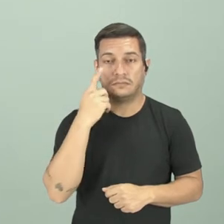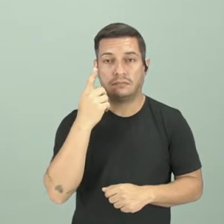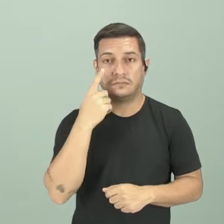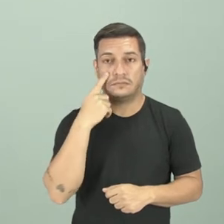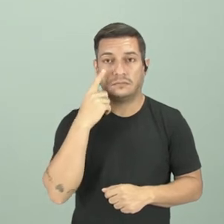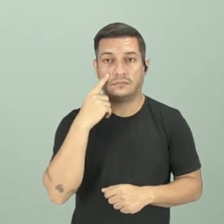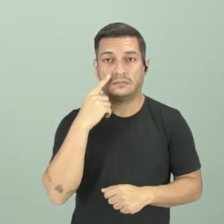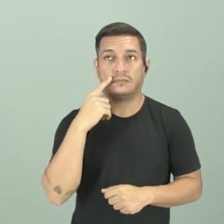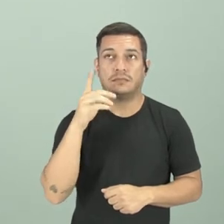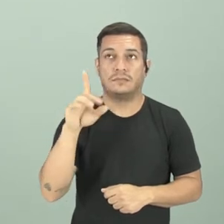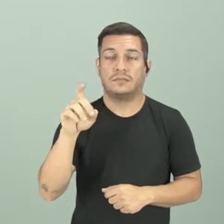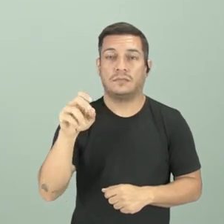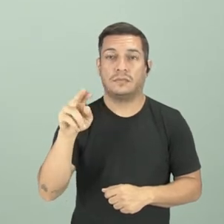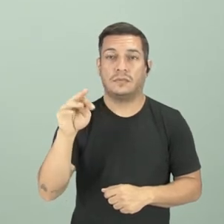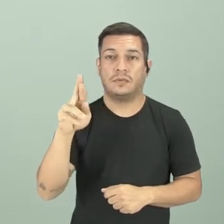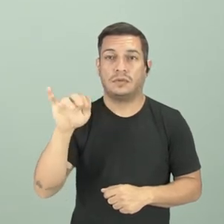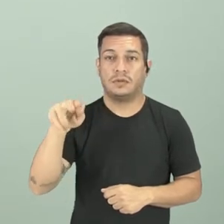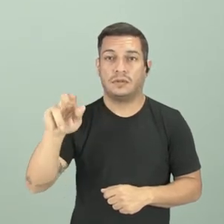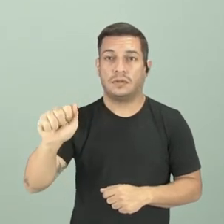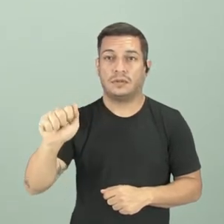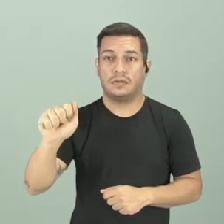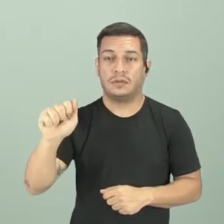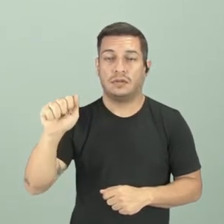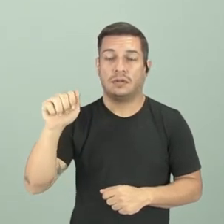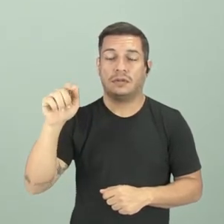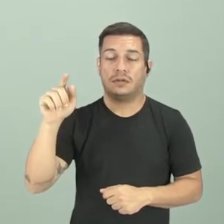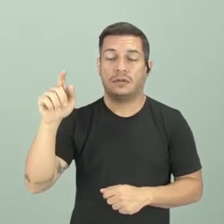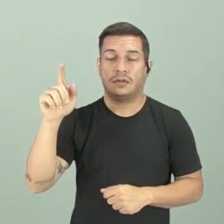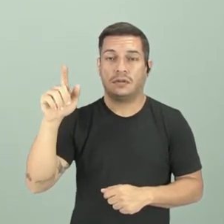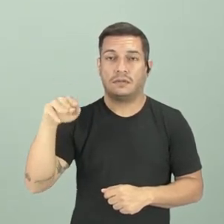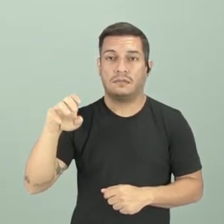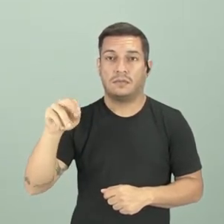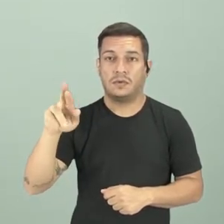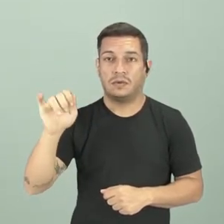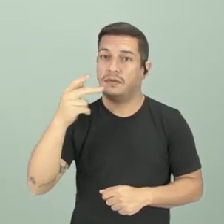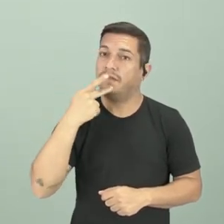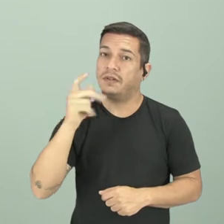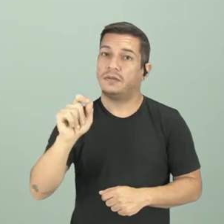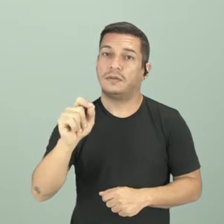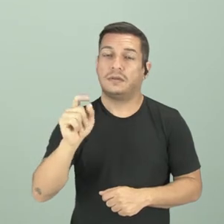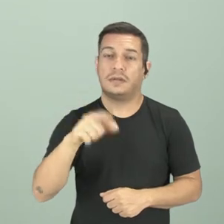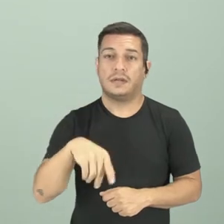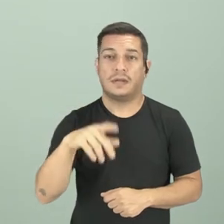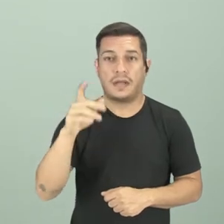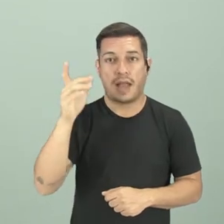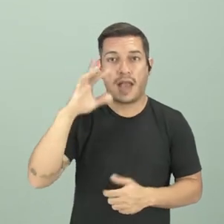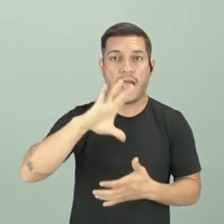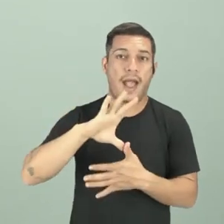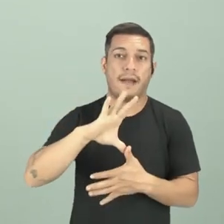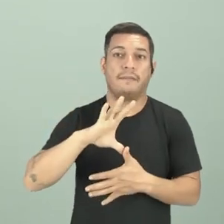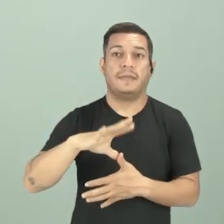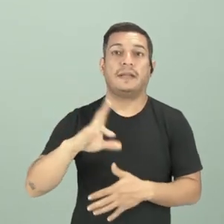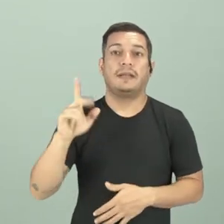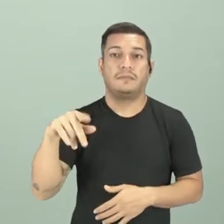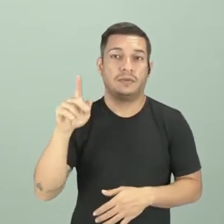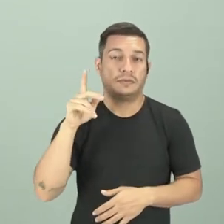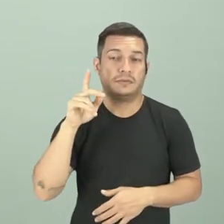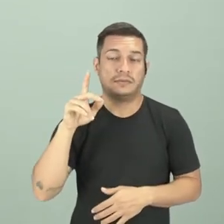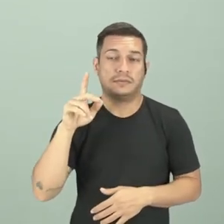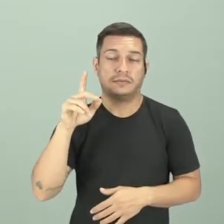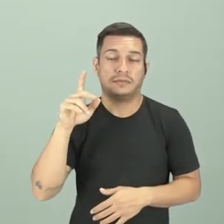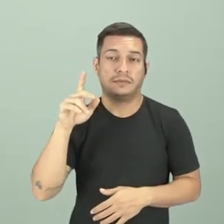a mão da doutrina Moro, que no caso seria a América para os americanos. Quando fala-se América para os americanos, já tem um certo